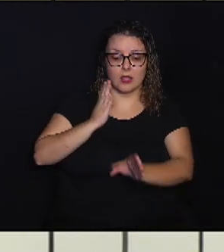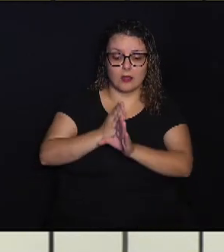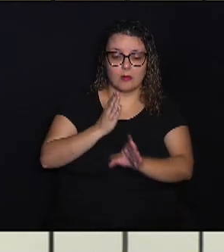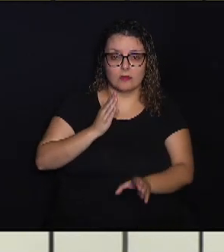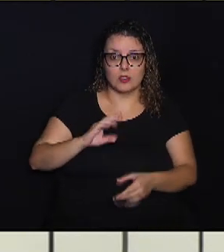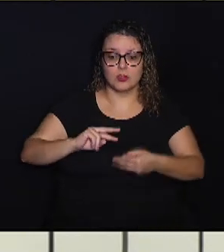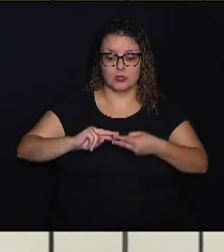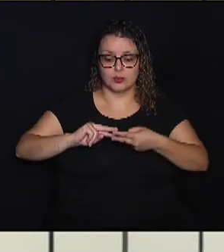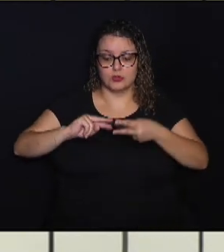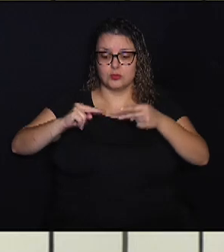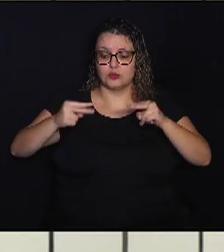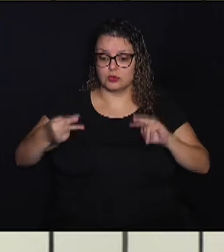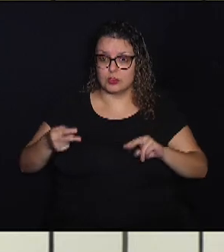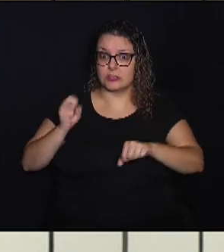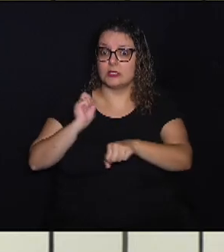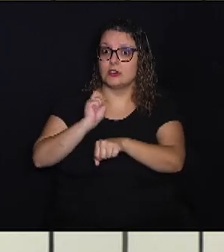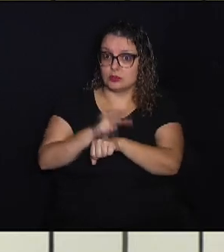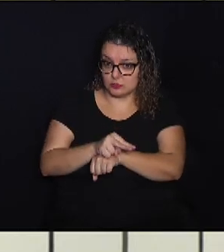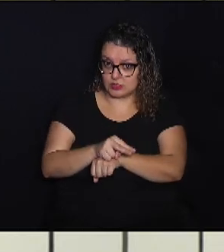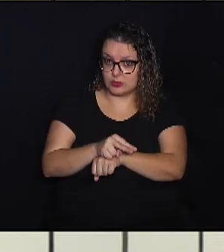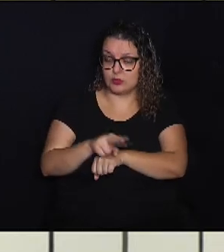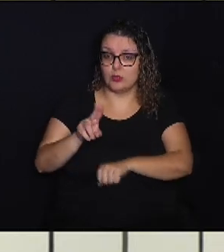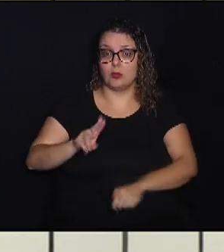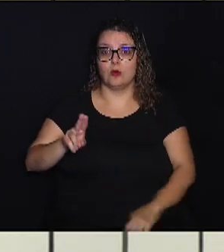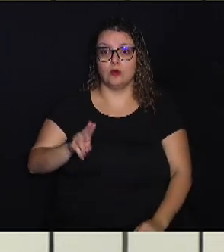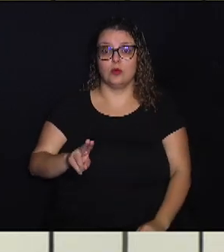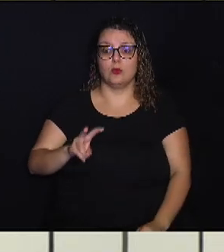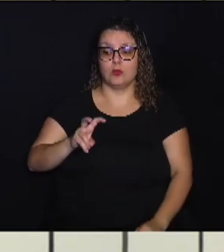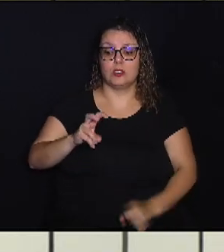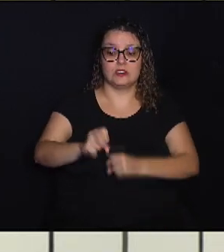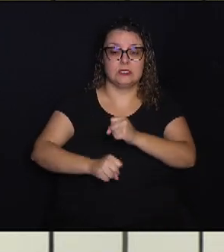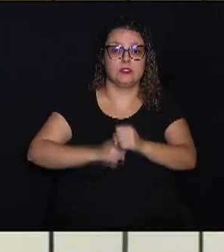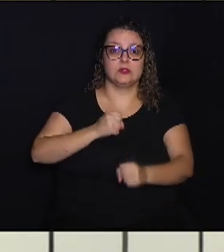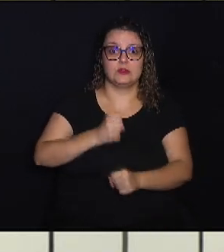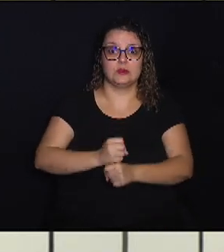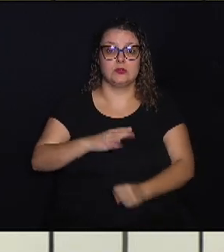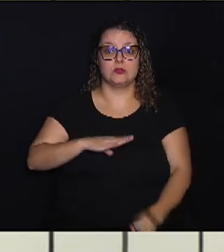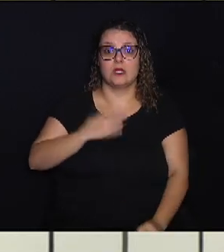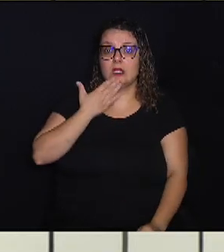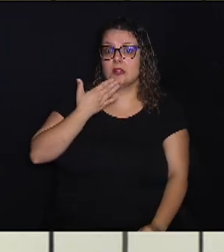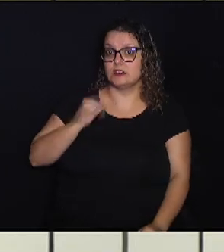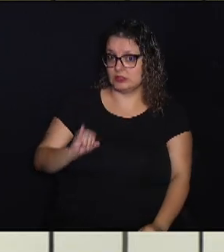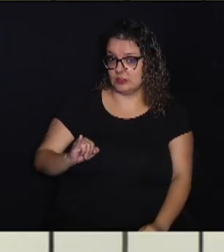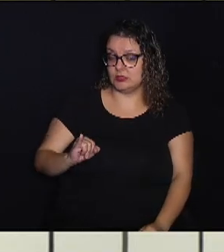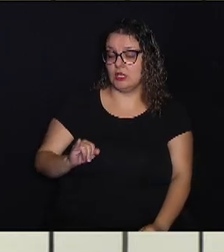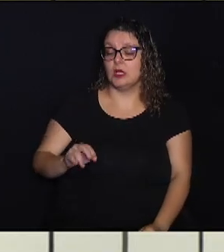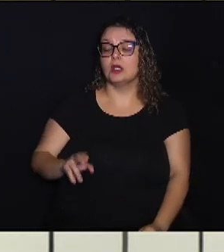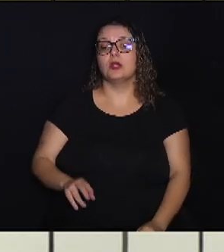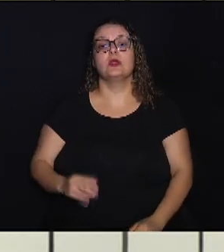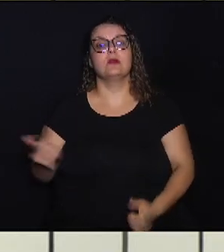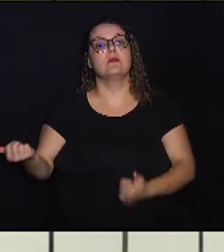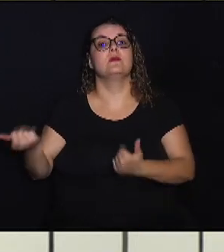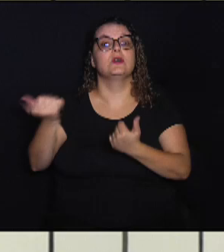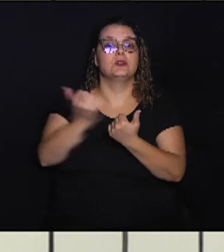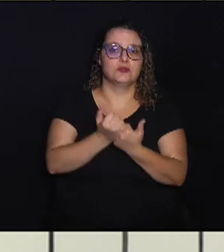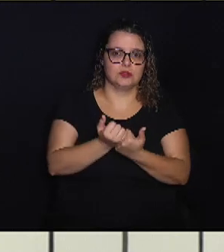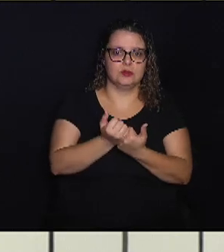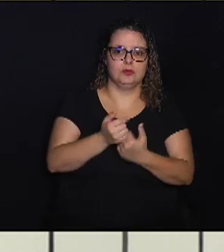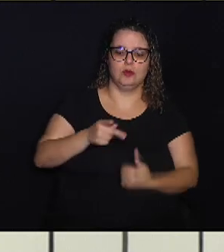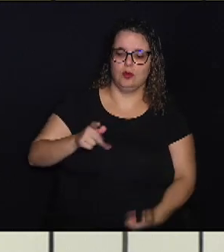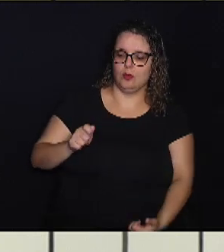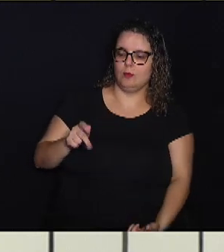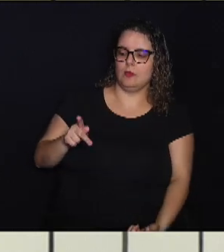DNA do vírus, foi utilizado por cinco anos na cidade de Indaiatuba, e vai substituir o Papa